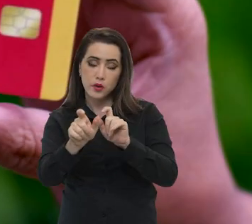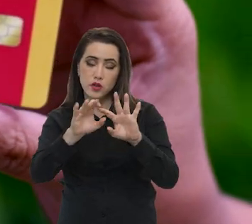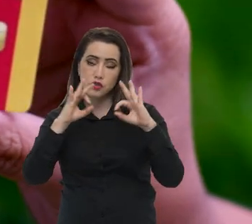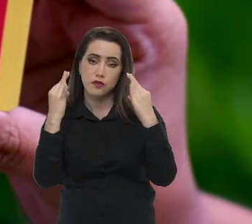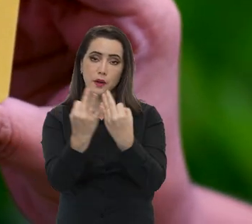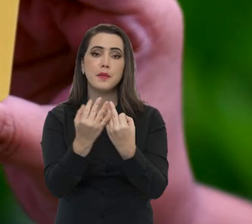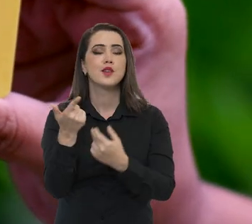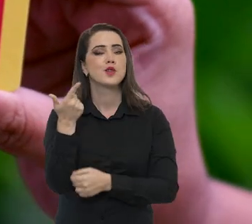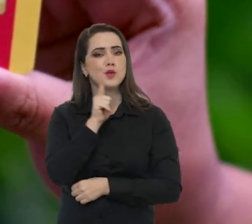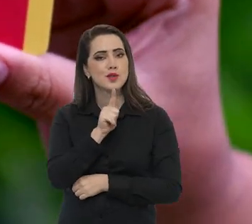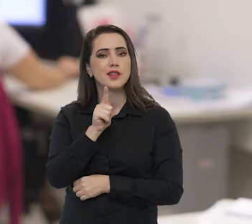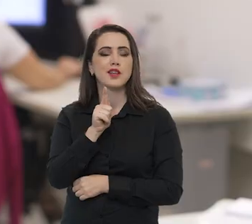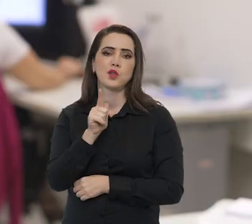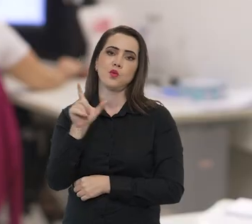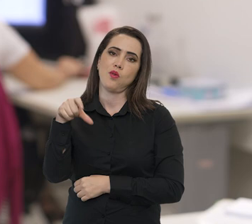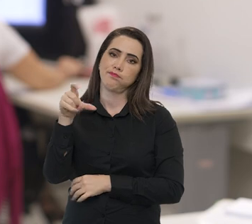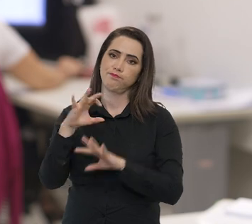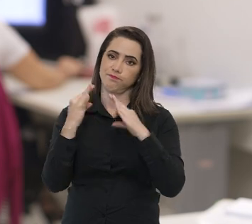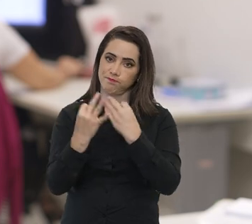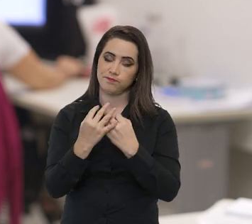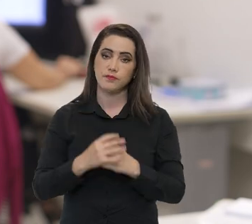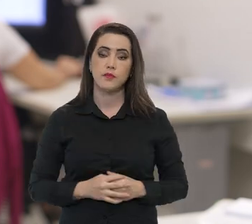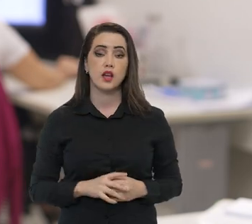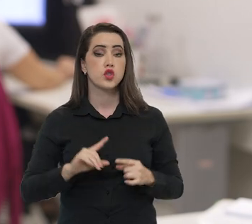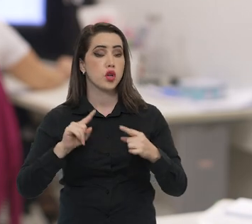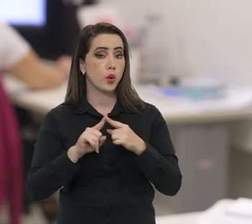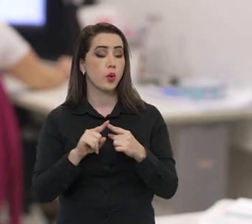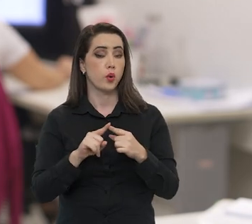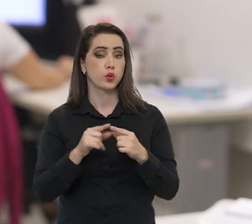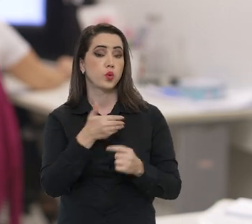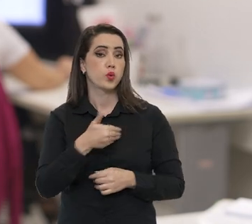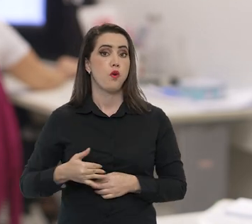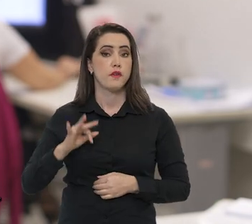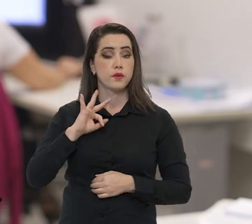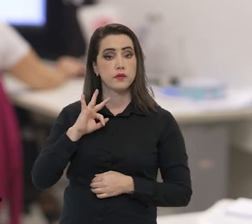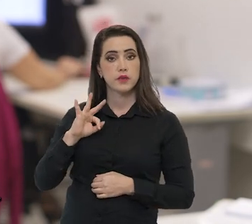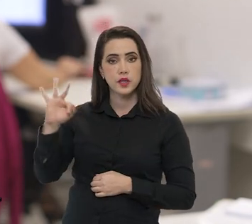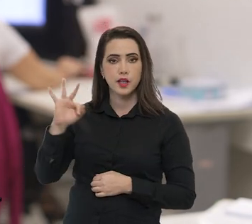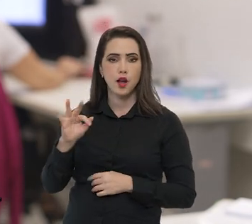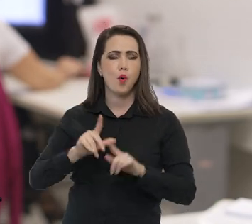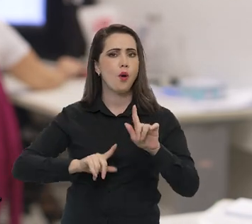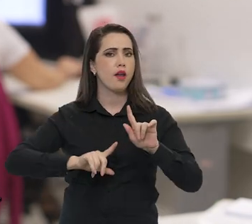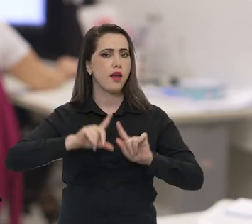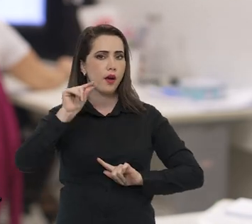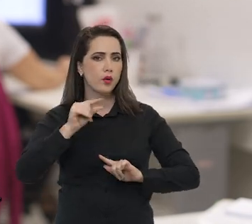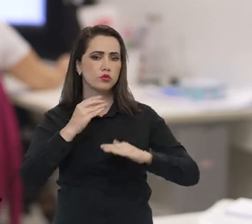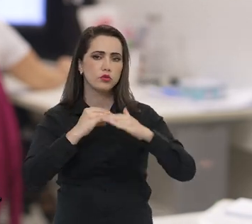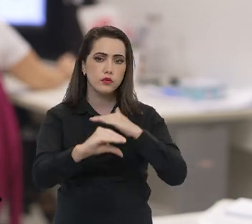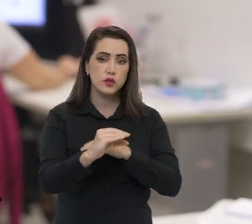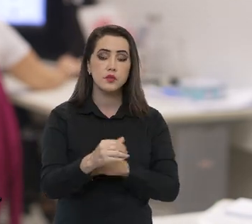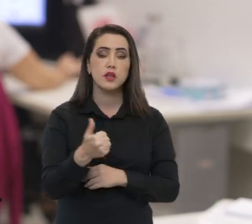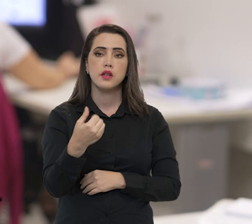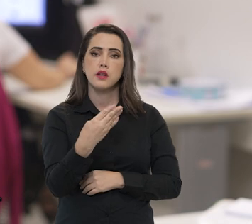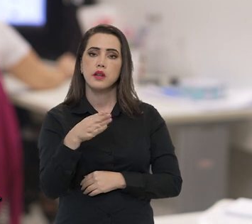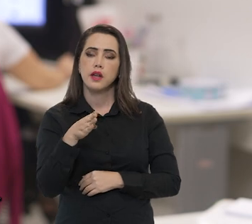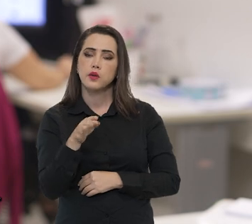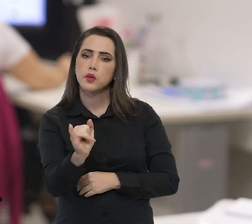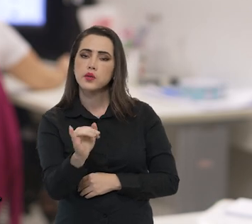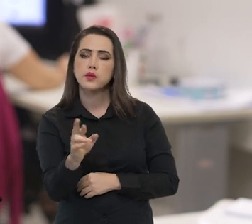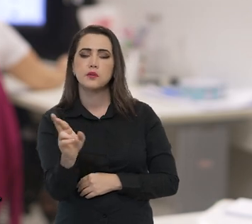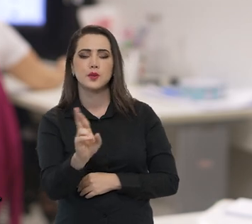de famílias beneficiadas. Segundo o governo federal, o auxílio atingiu um patamar inédito de investimento de R 14